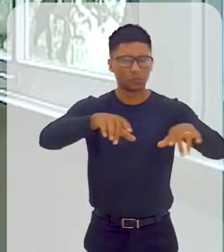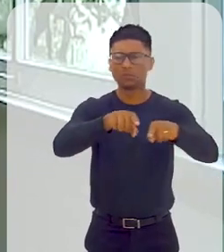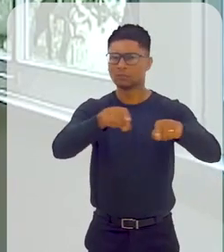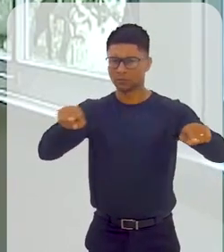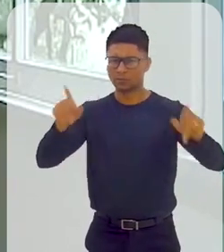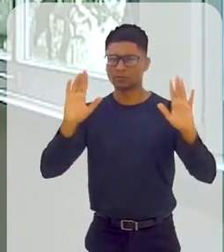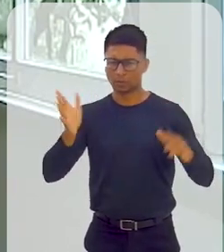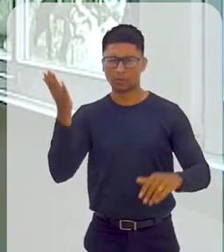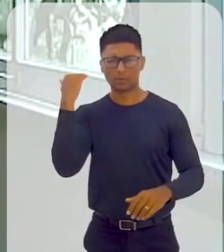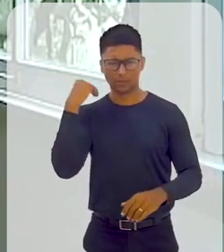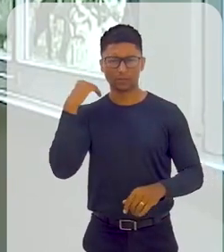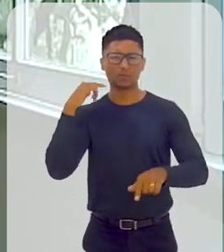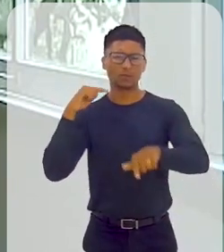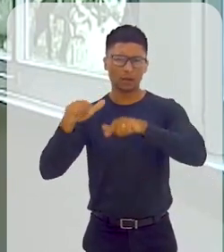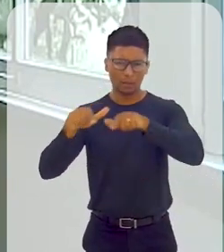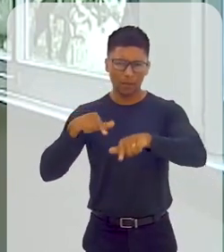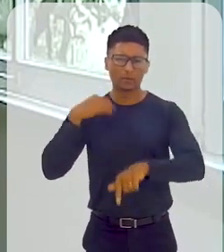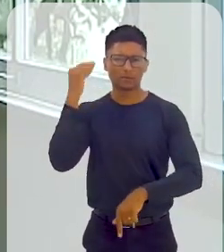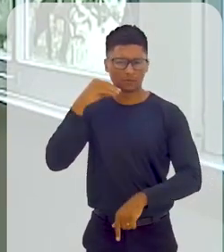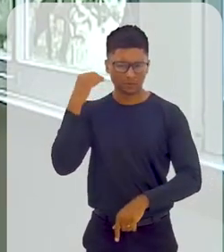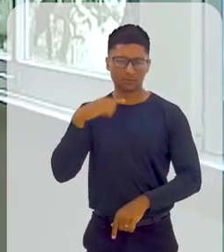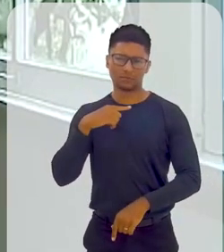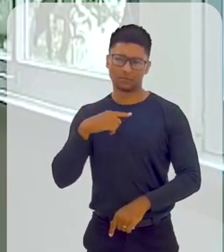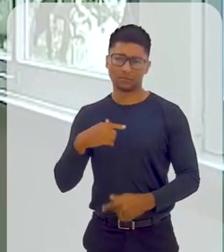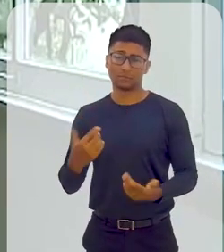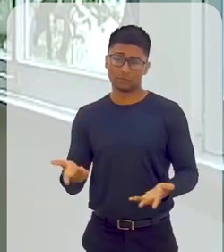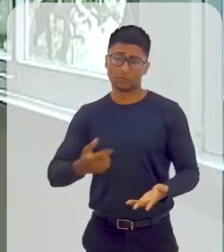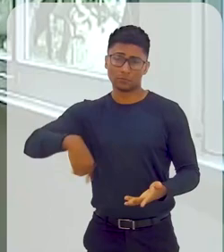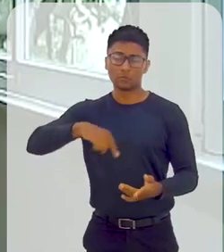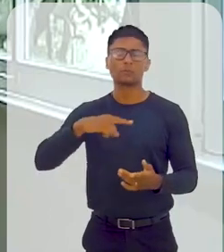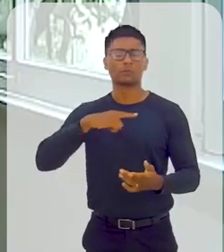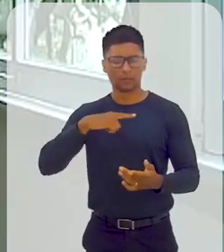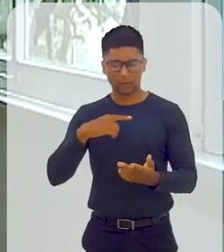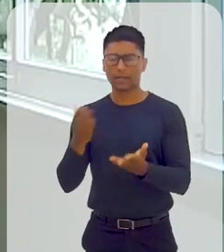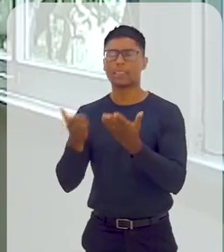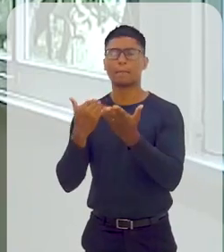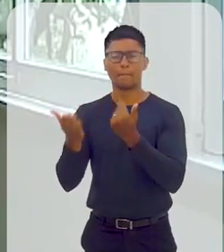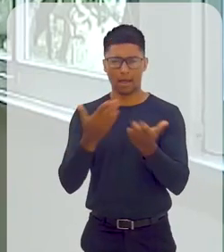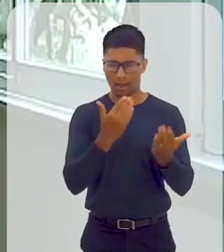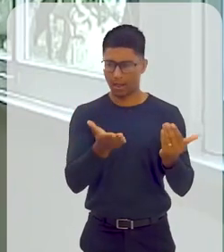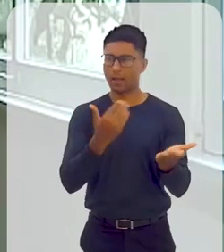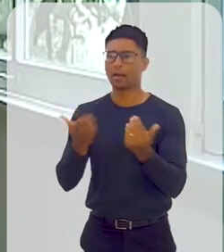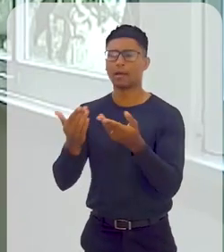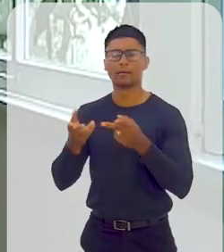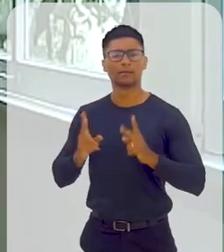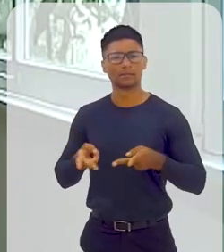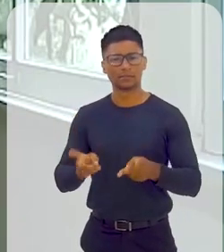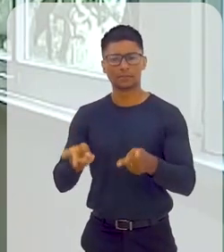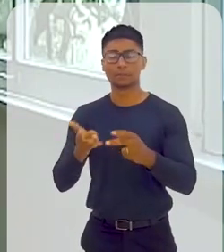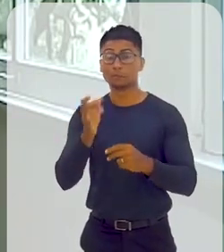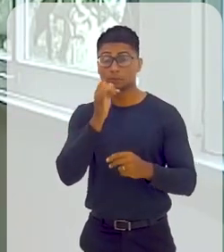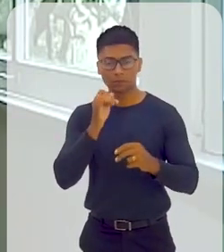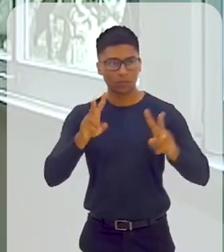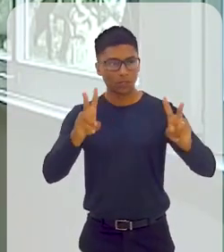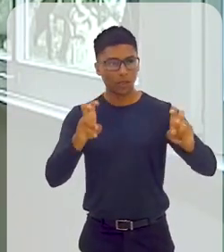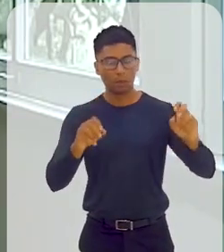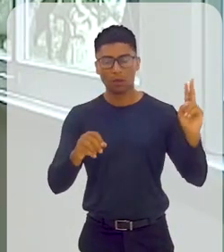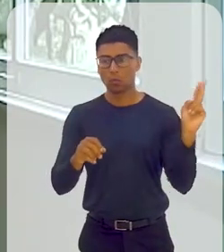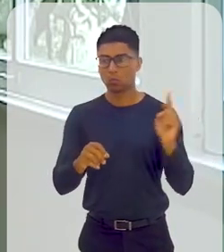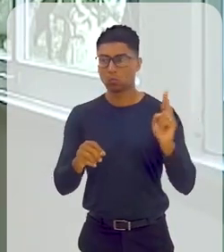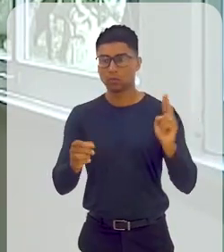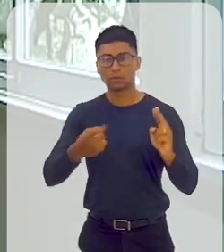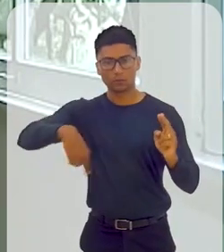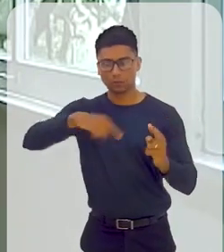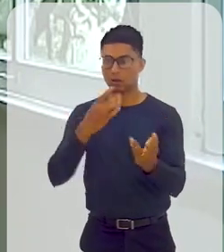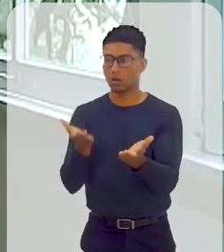e, portanto, por exemplo, nós fazemos muitos debates, isso é uma coisa que a gente faz, quando há um assunto polêmico a gente